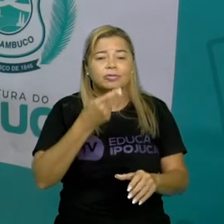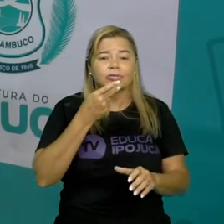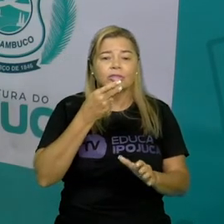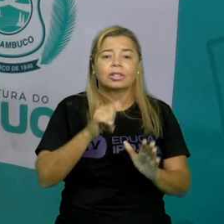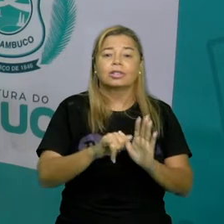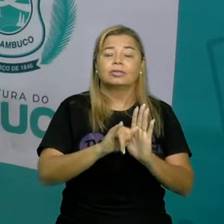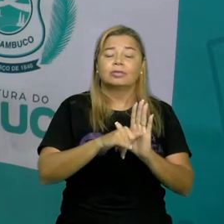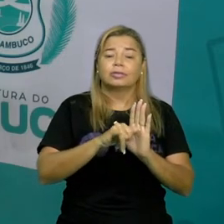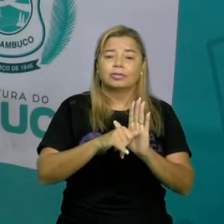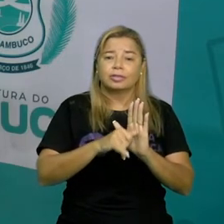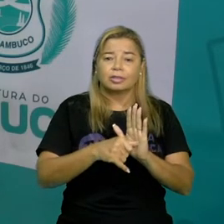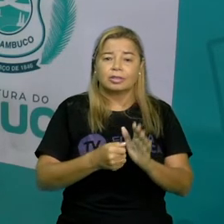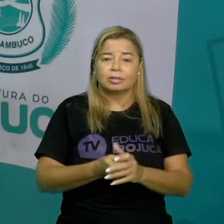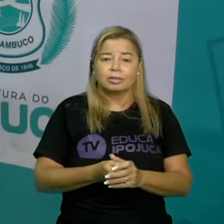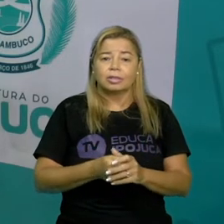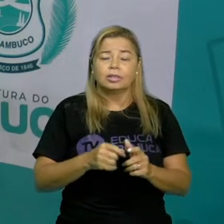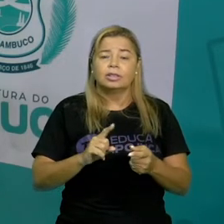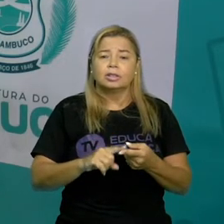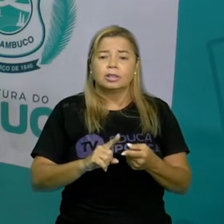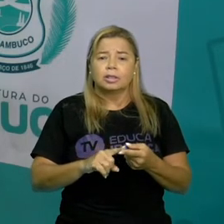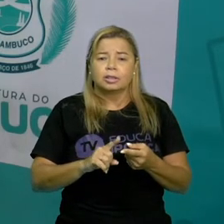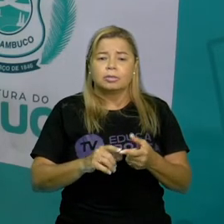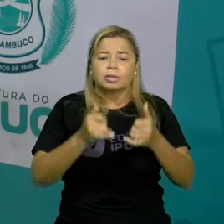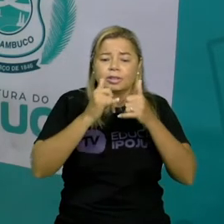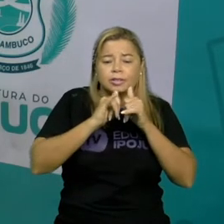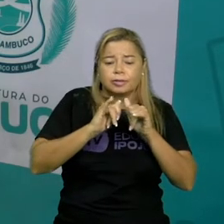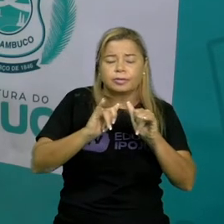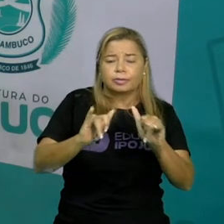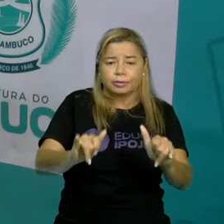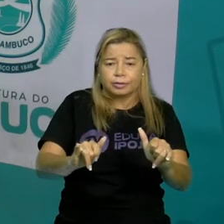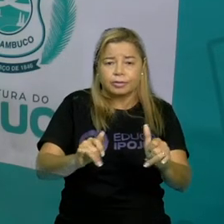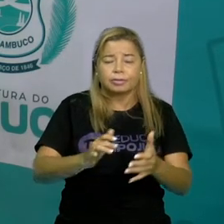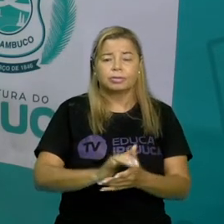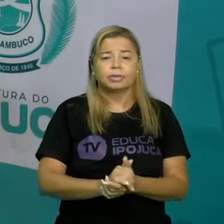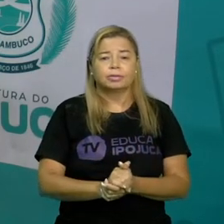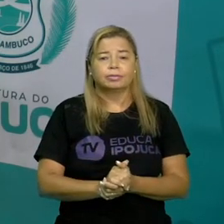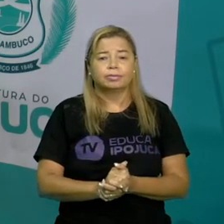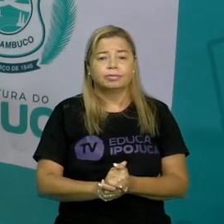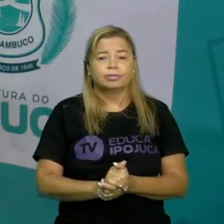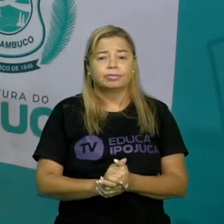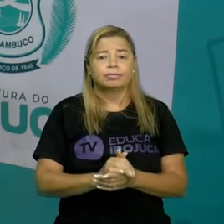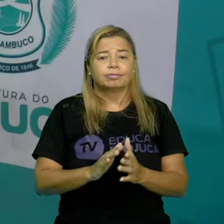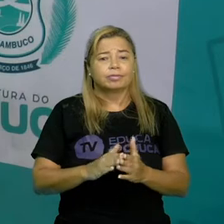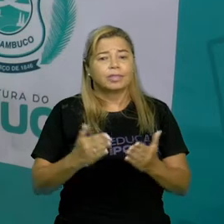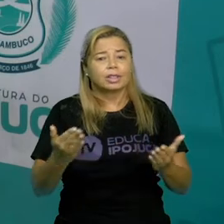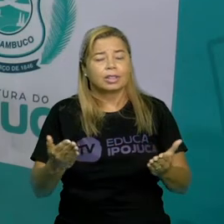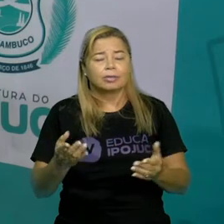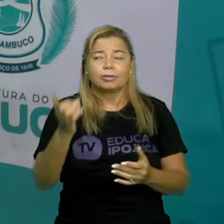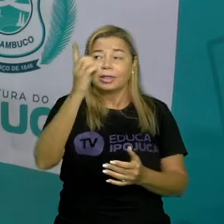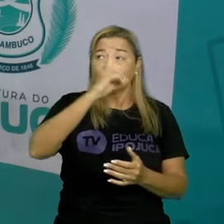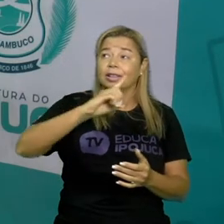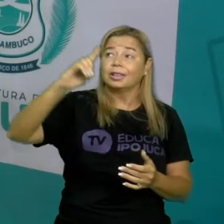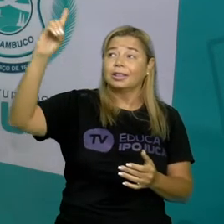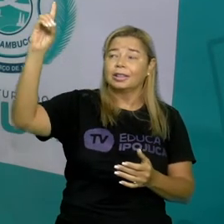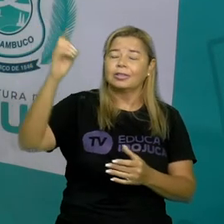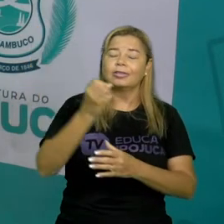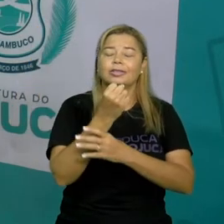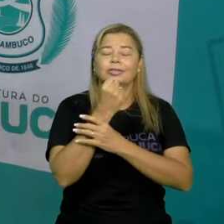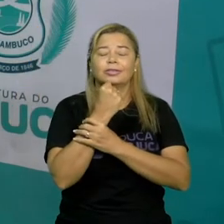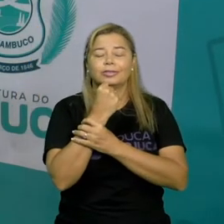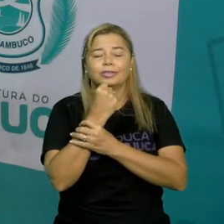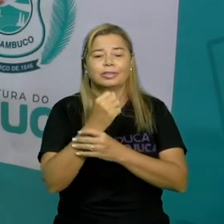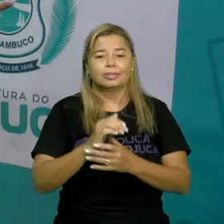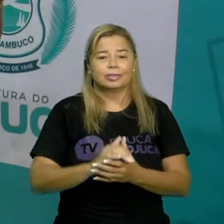fábula se deixe um recadinho no final uma moral como ele falou mais forte do que eu é Deus que me governa